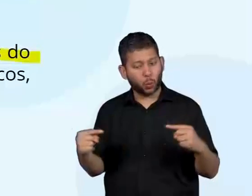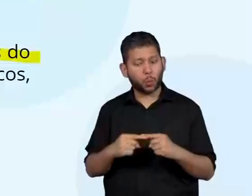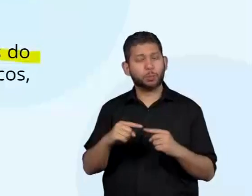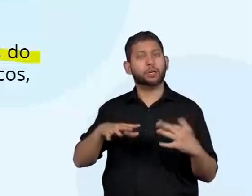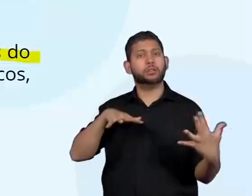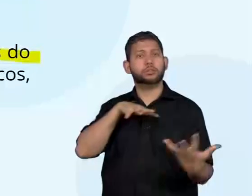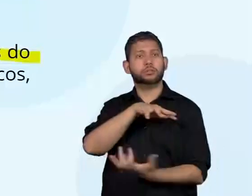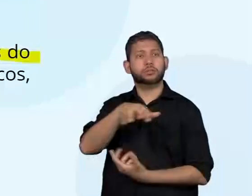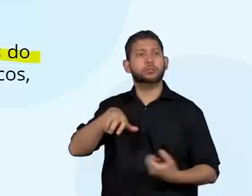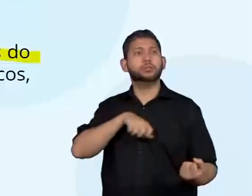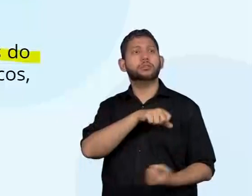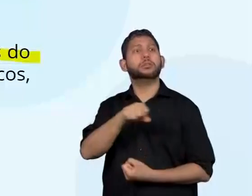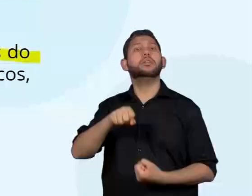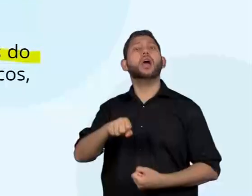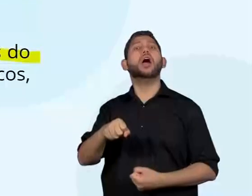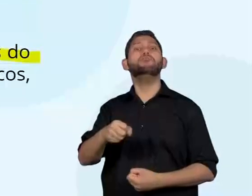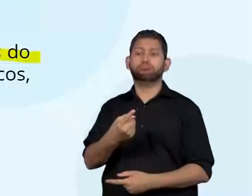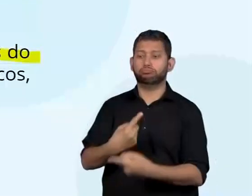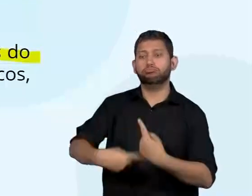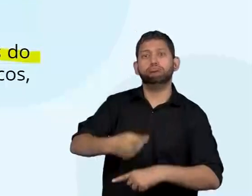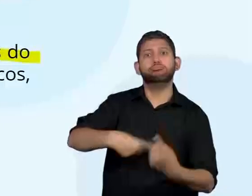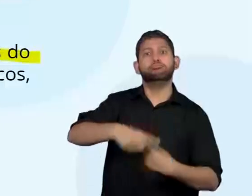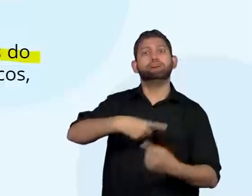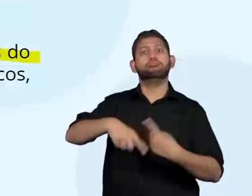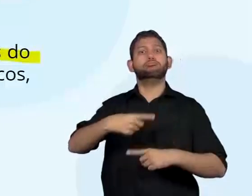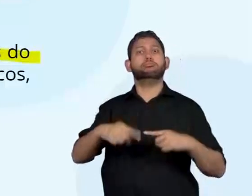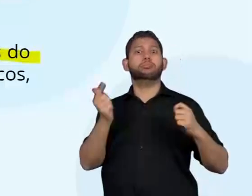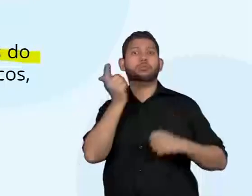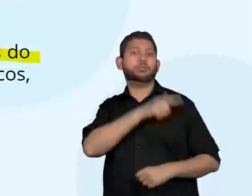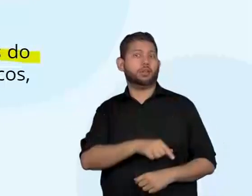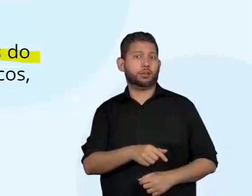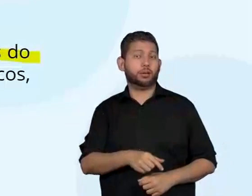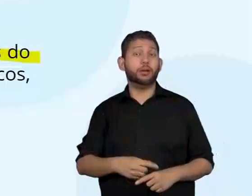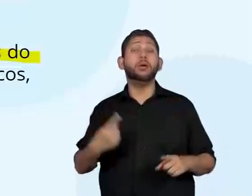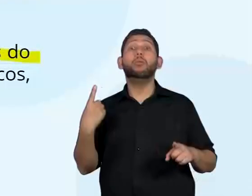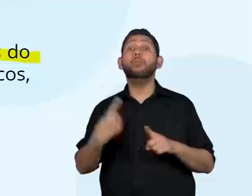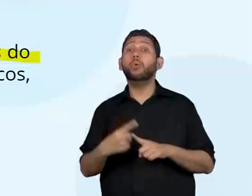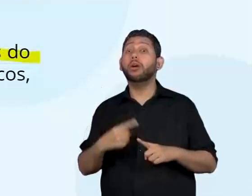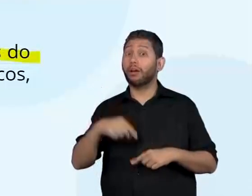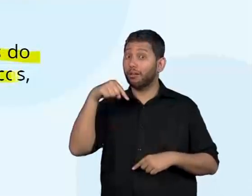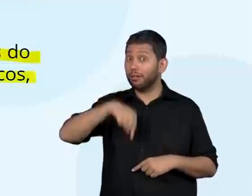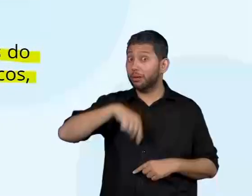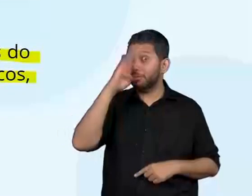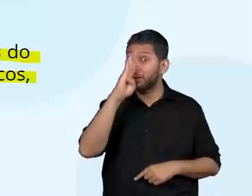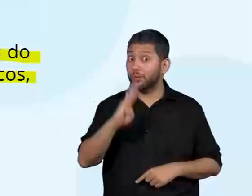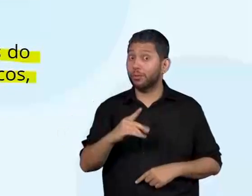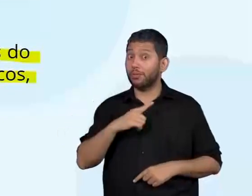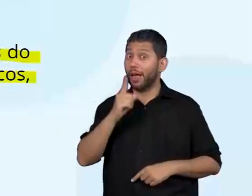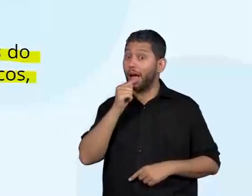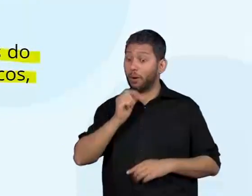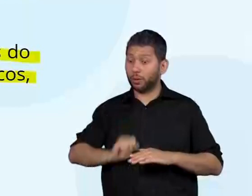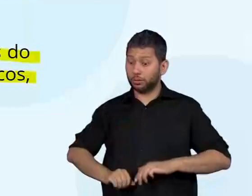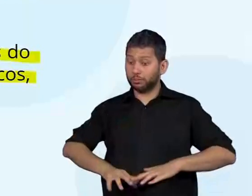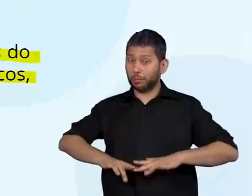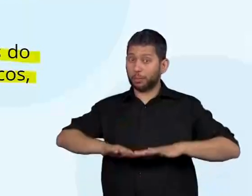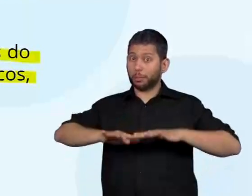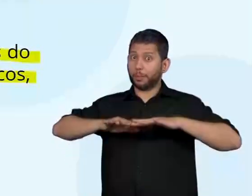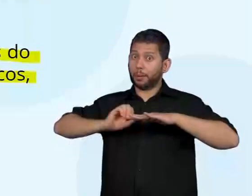do mundo industrializado. Graças aos seus recursos hídricos, a água,